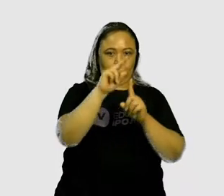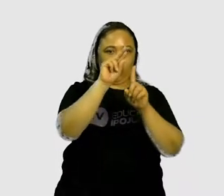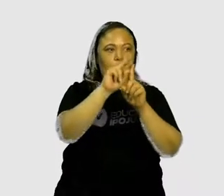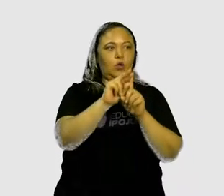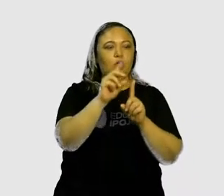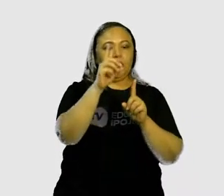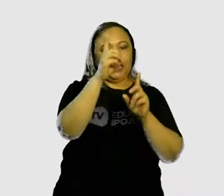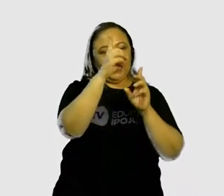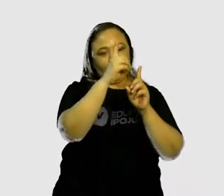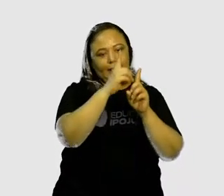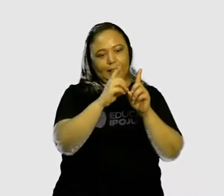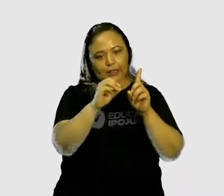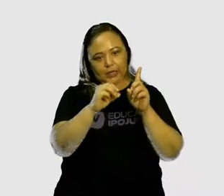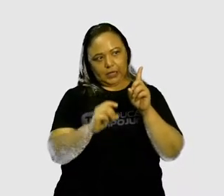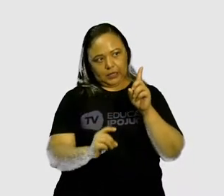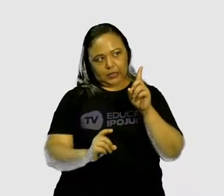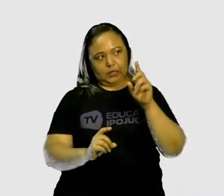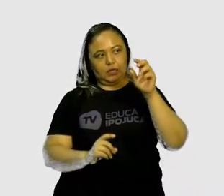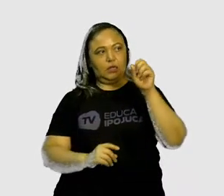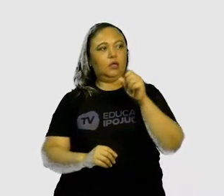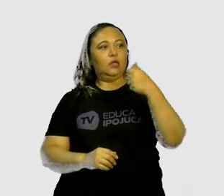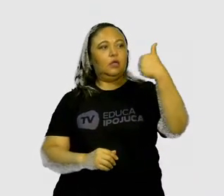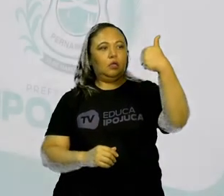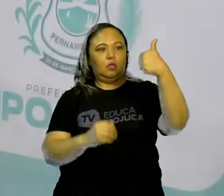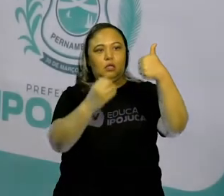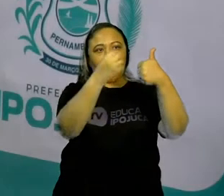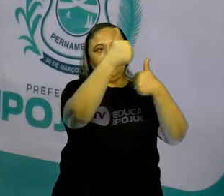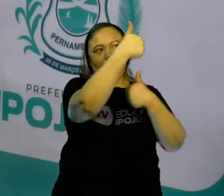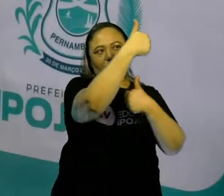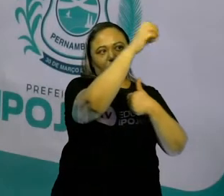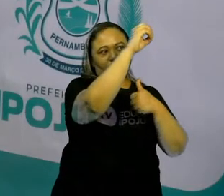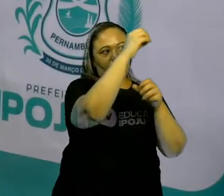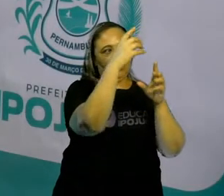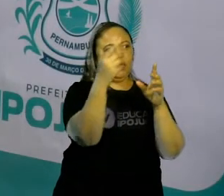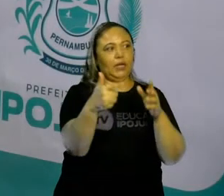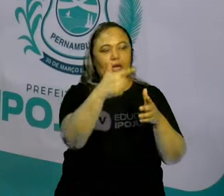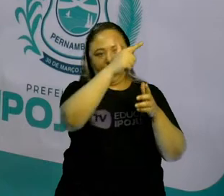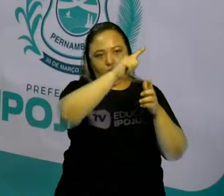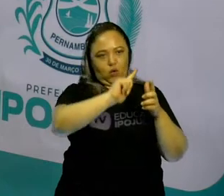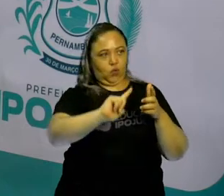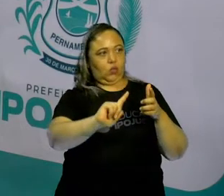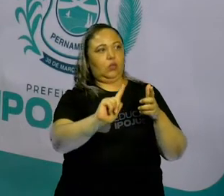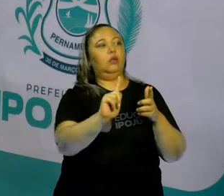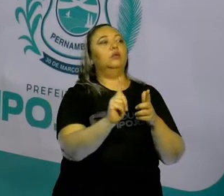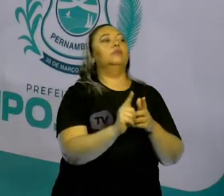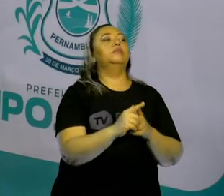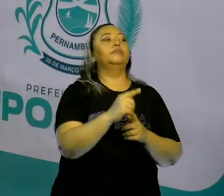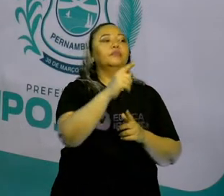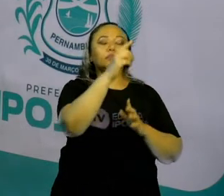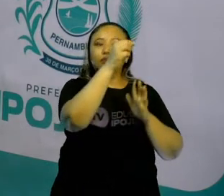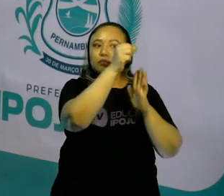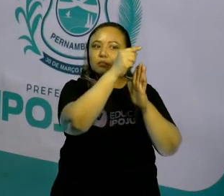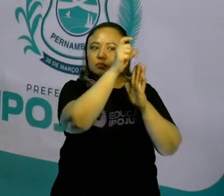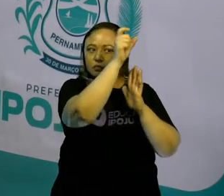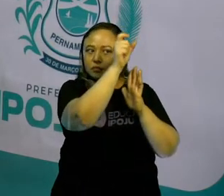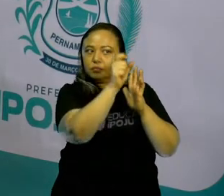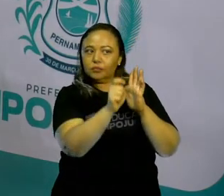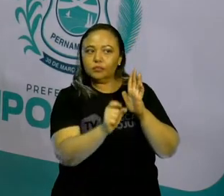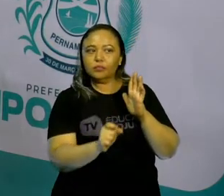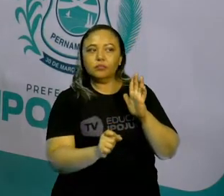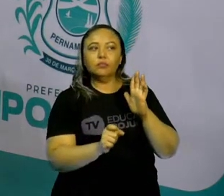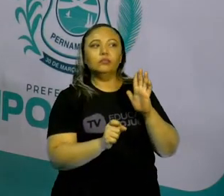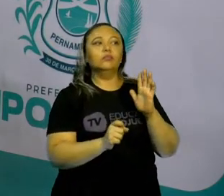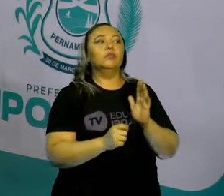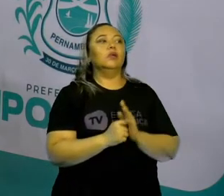nós vamos juntar na coluna das dezenas, que é a próxima coluna. Pois é, vai vir aqui para a próxima